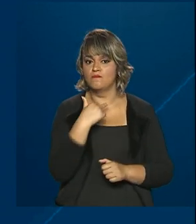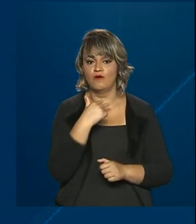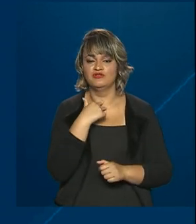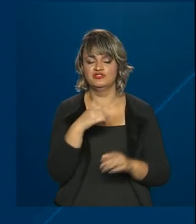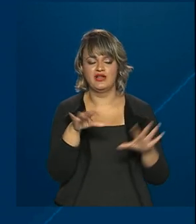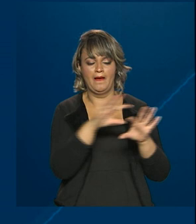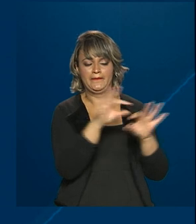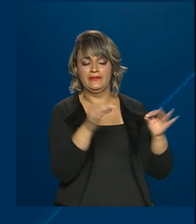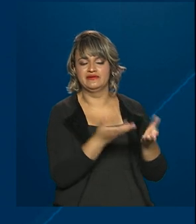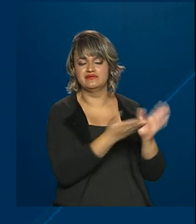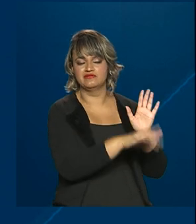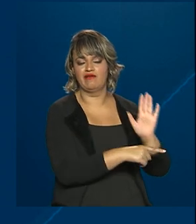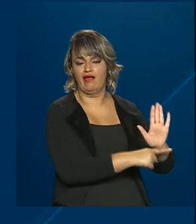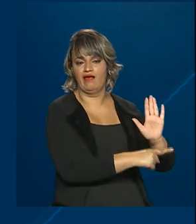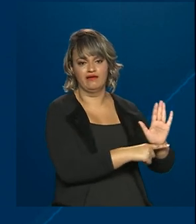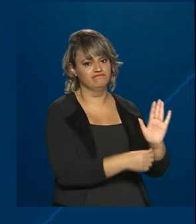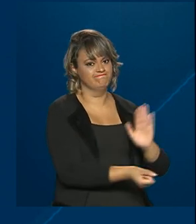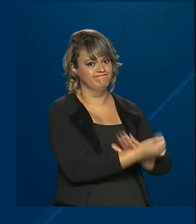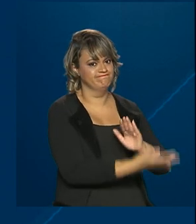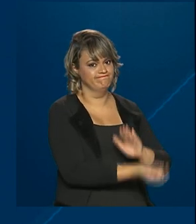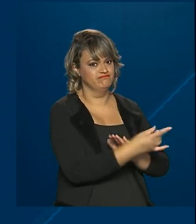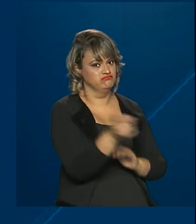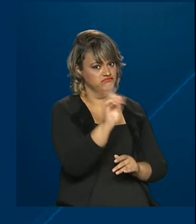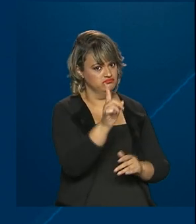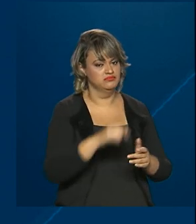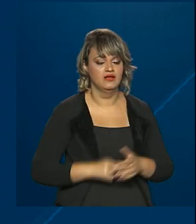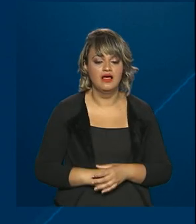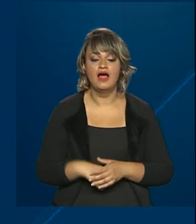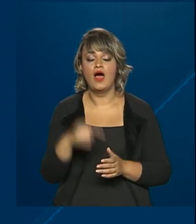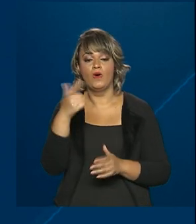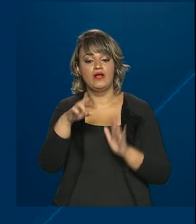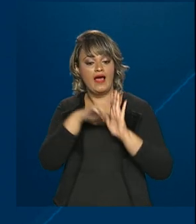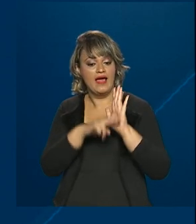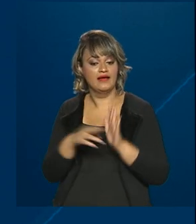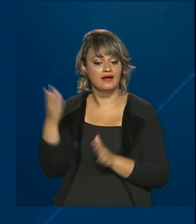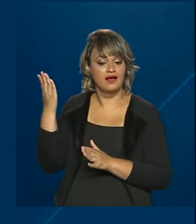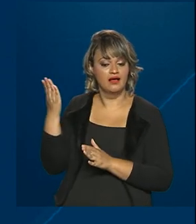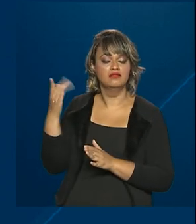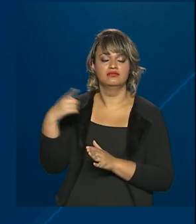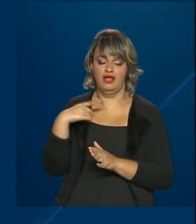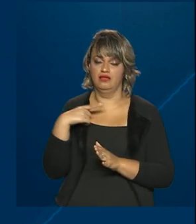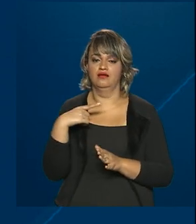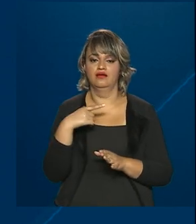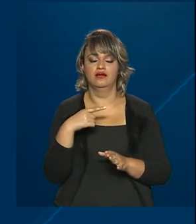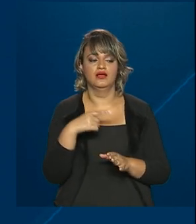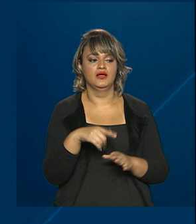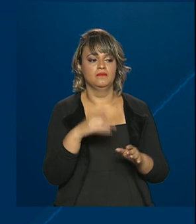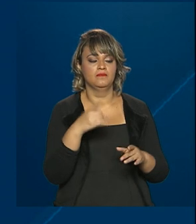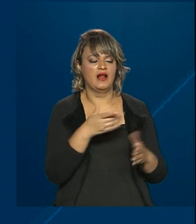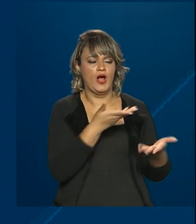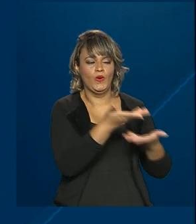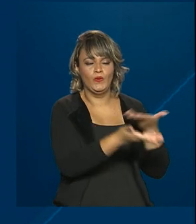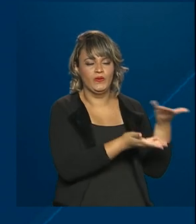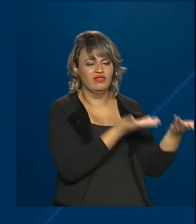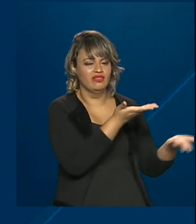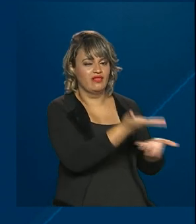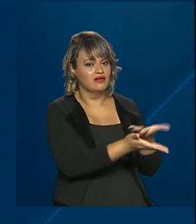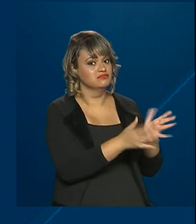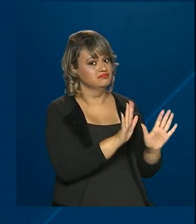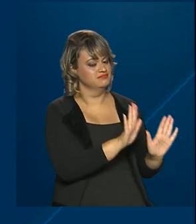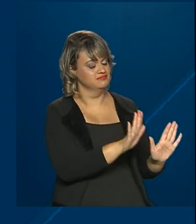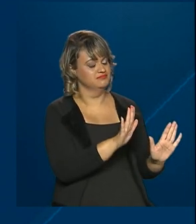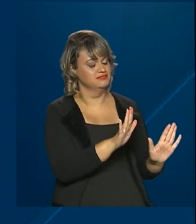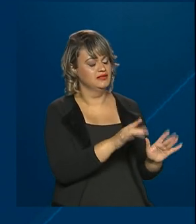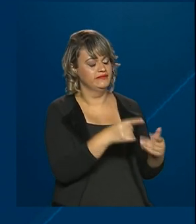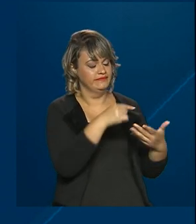presentes. Estão previstas ainda regras para receber brindes e também para hospitalidade, quando o agente